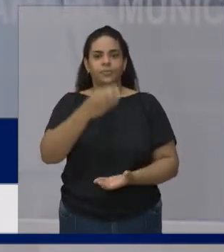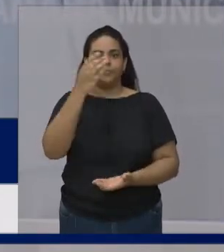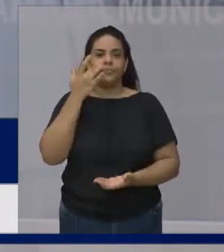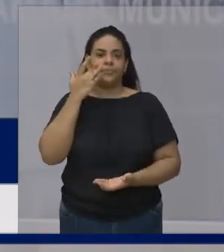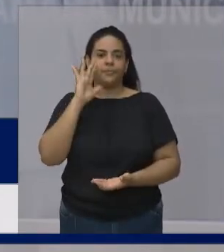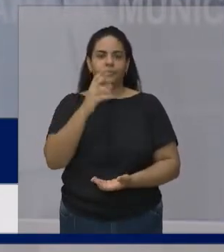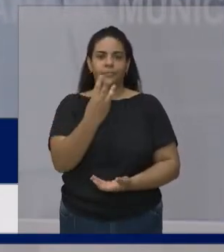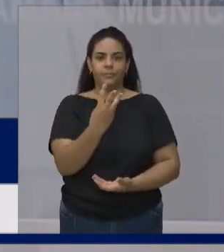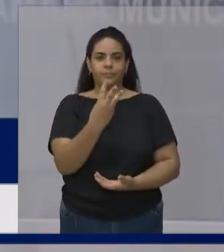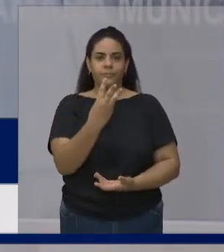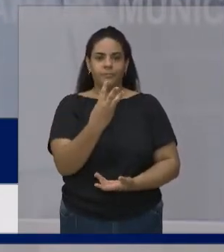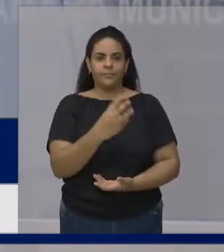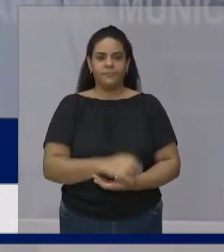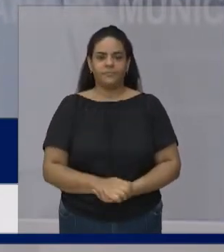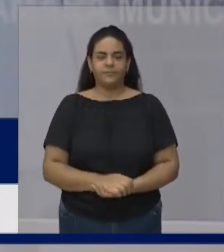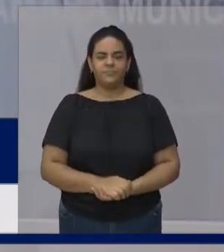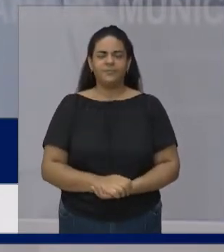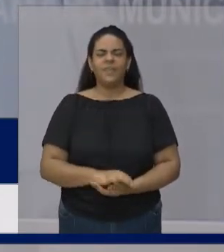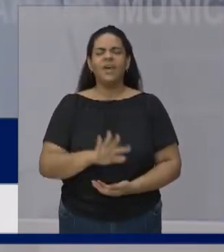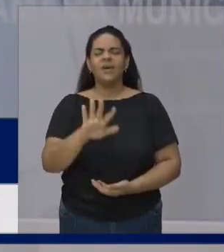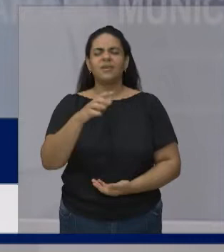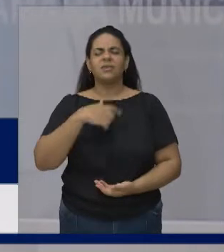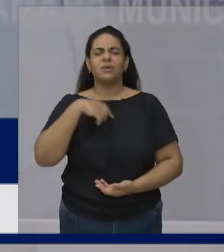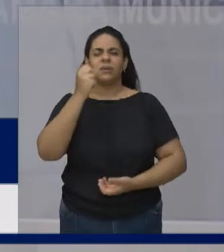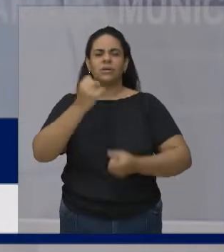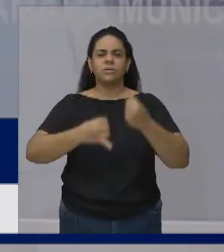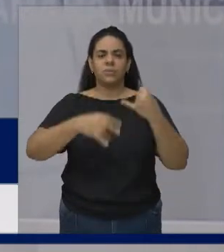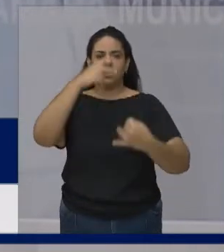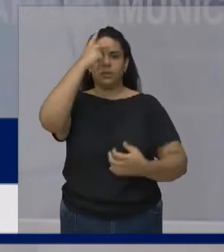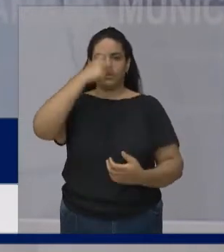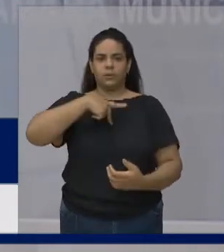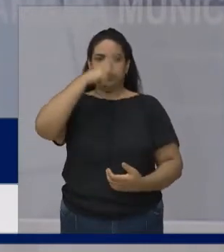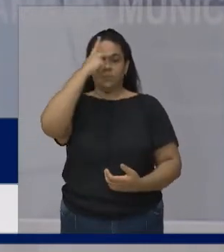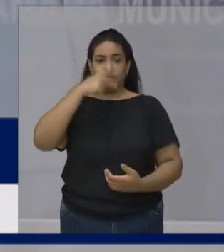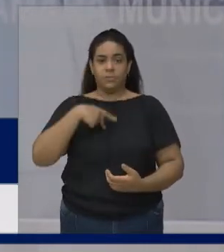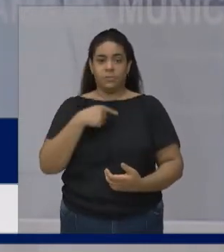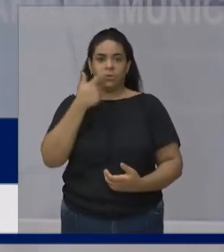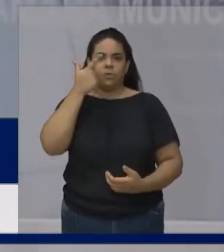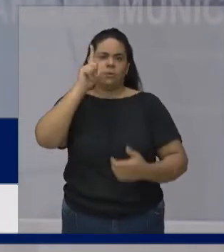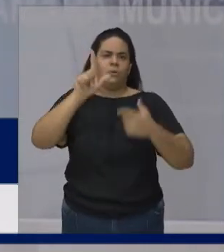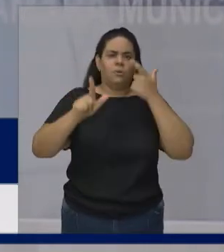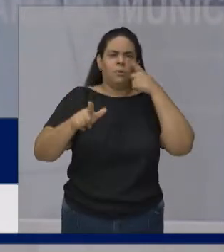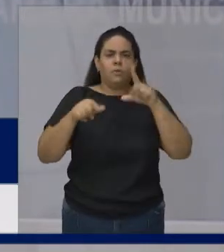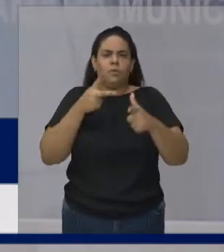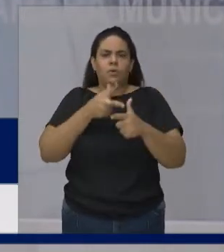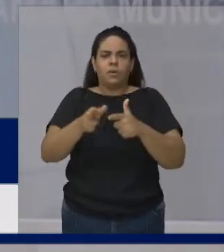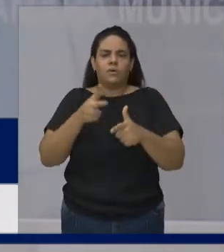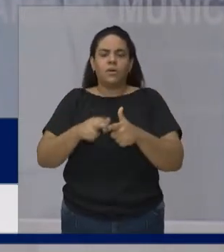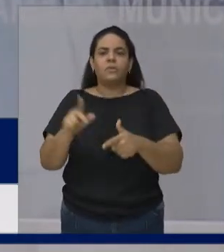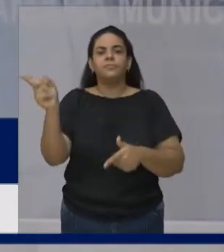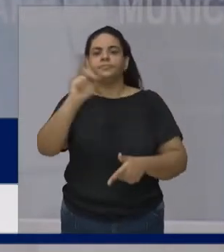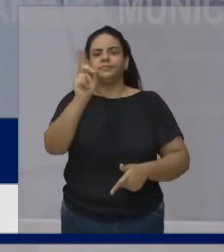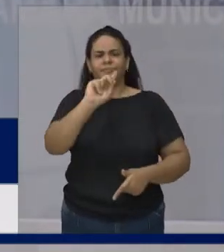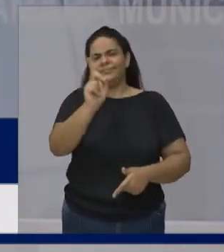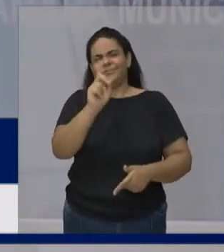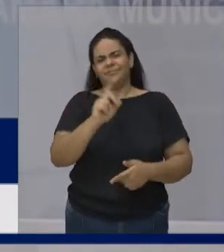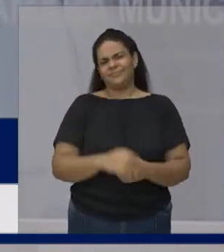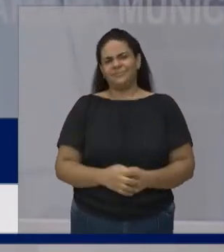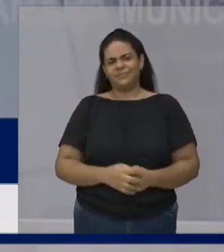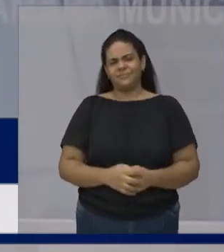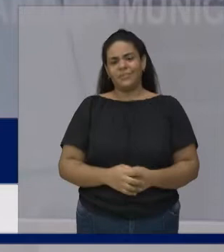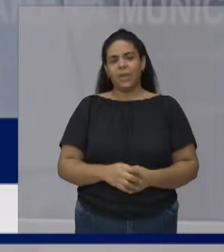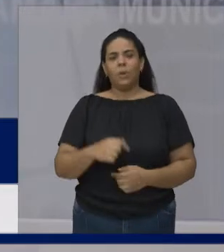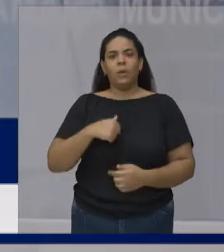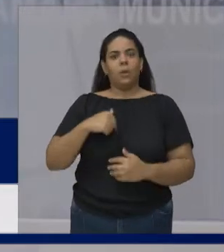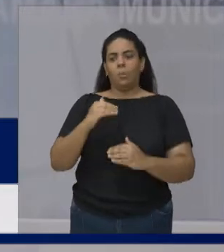Mas hoje eu não vou falar Muito das minhas conquistas aqui Porque eu volto a falar Isso não me faz Diferente de vocês Não me faz melhor